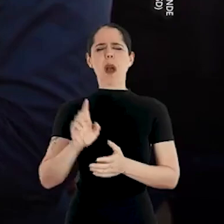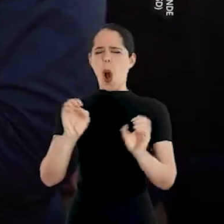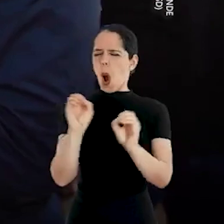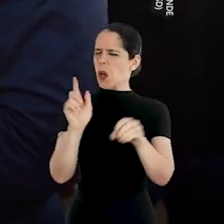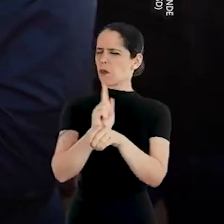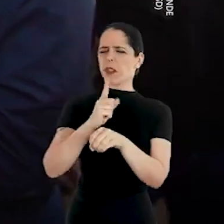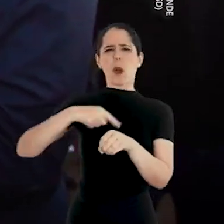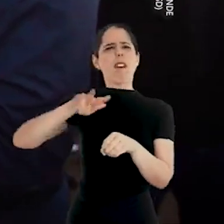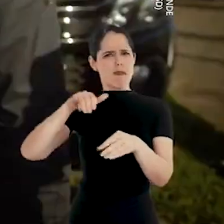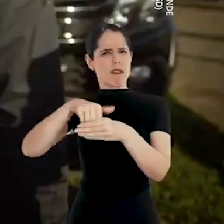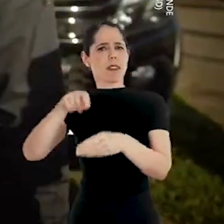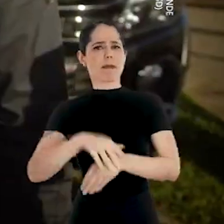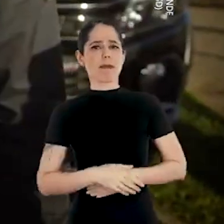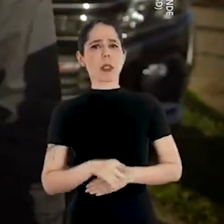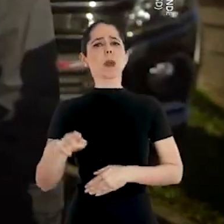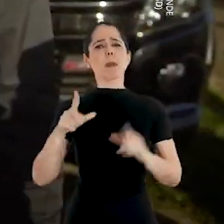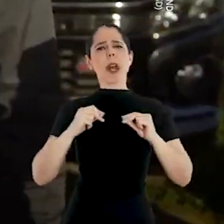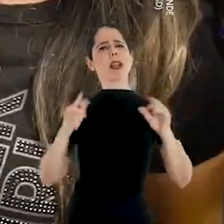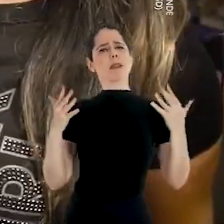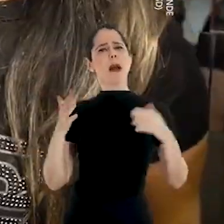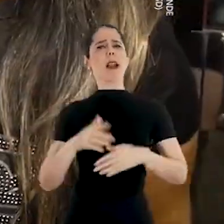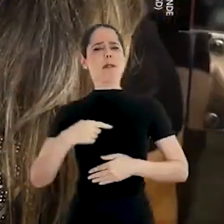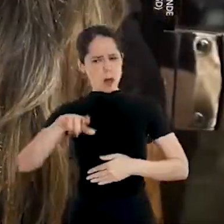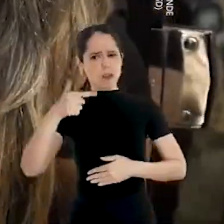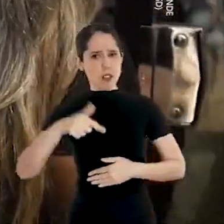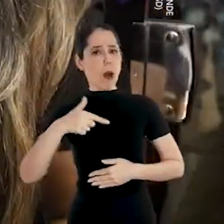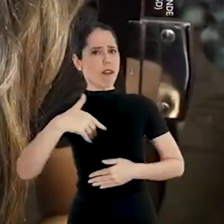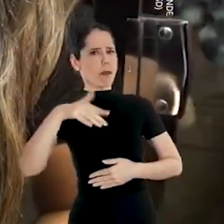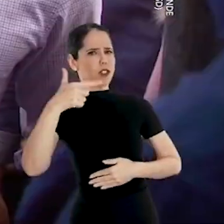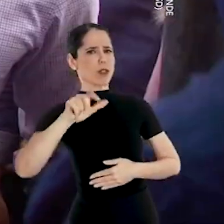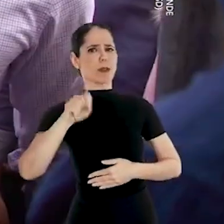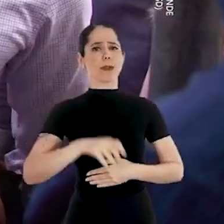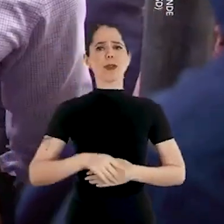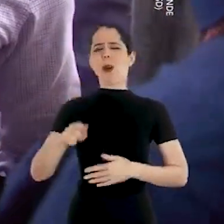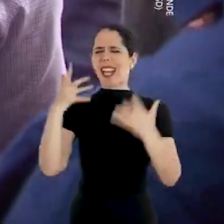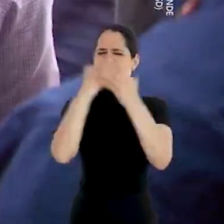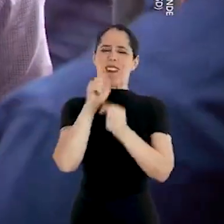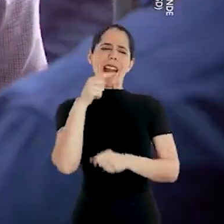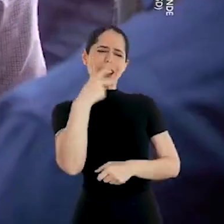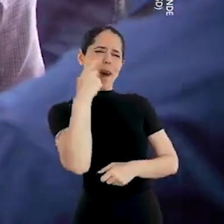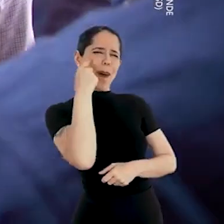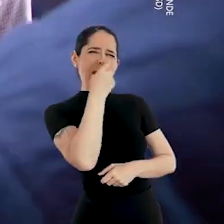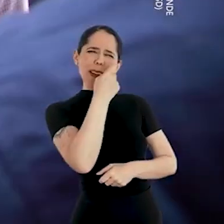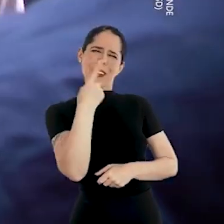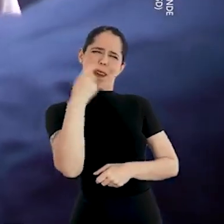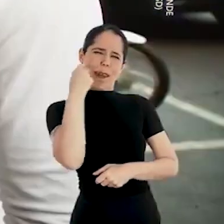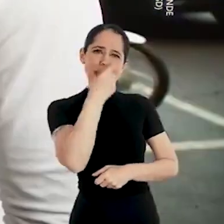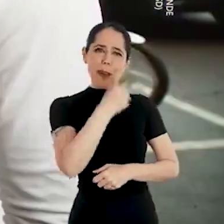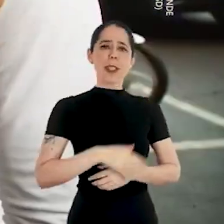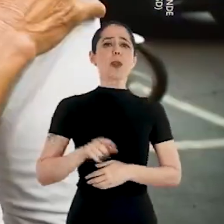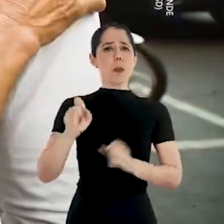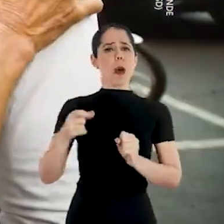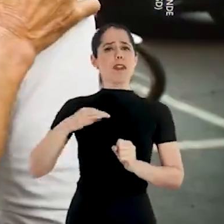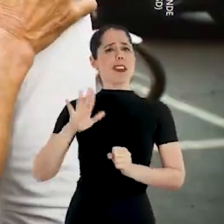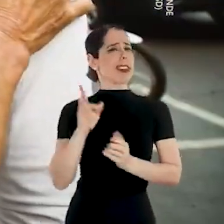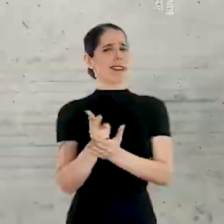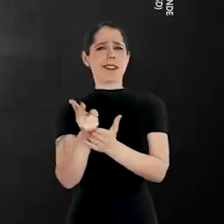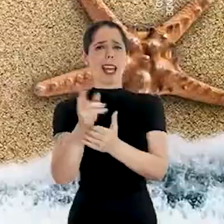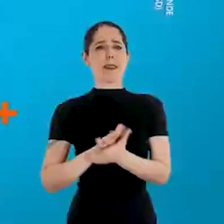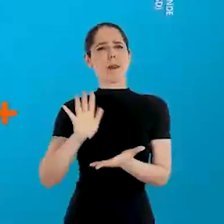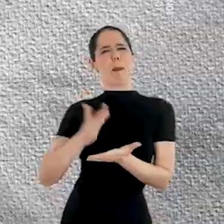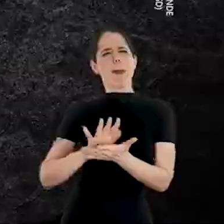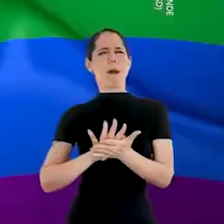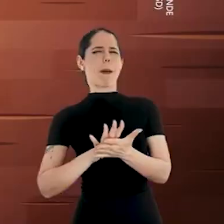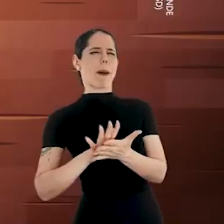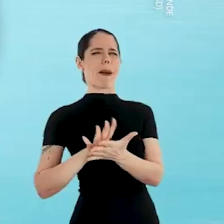confiança gestor tem o nosso voto. Você está de parabéns. Vamos de novo, Valeu, e vamos de novo. Você é lindo. São os seus olhos, são os seus olhos. Você pode ficar andando até toda vez.